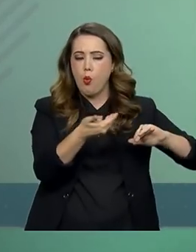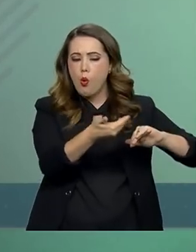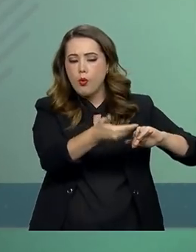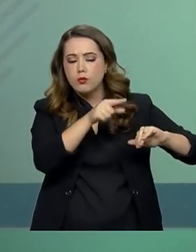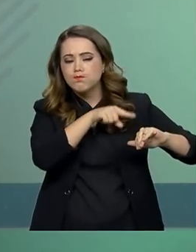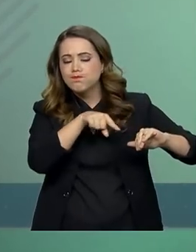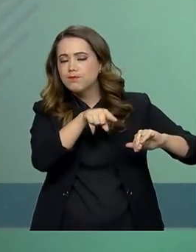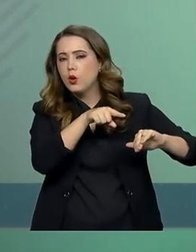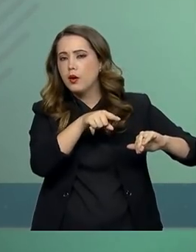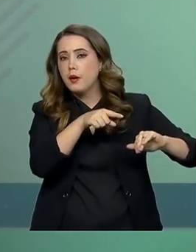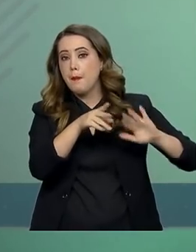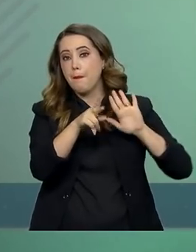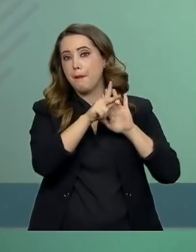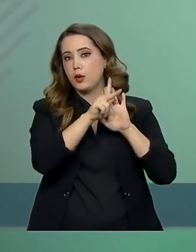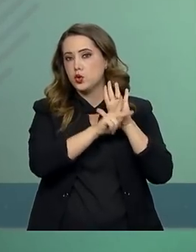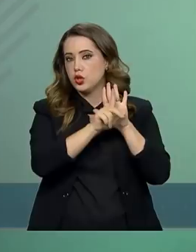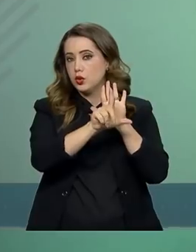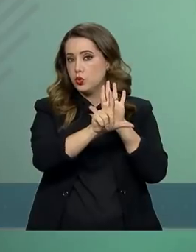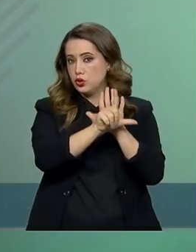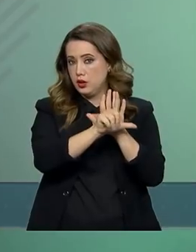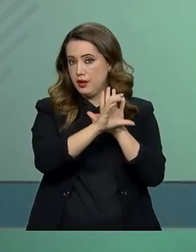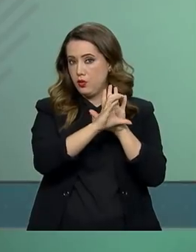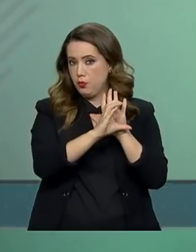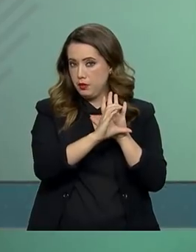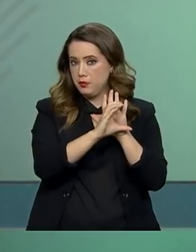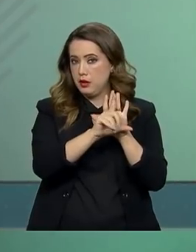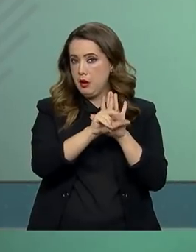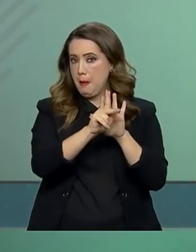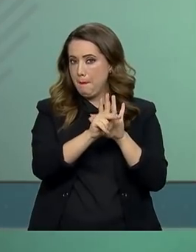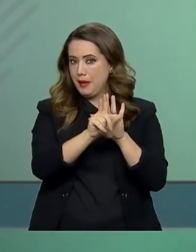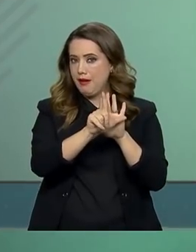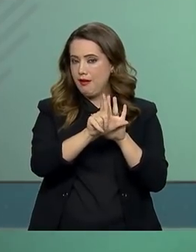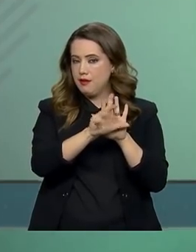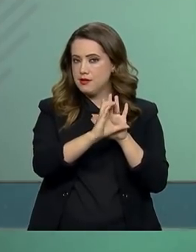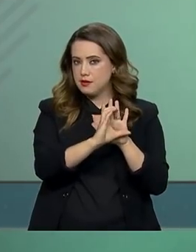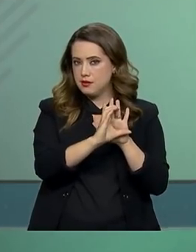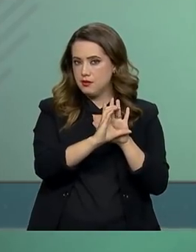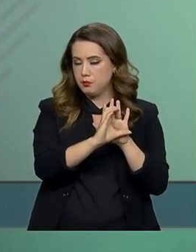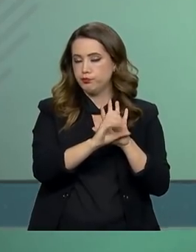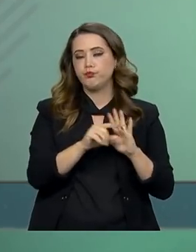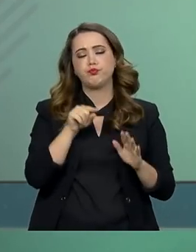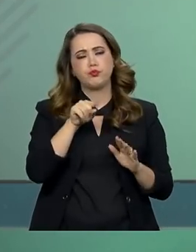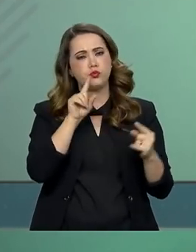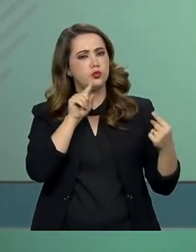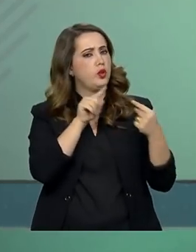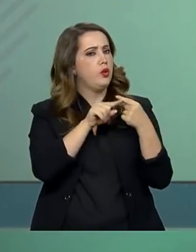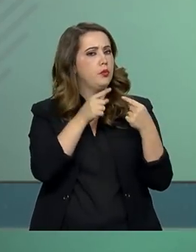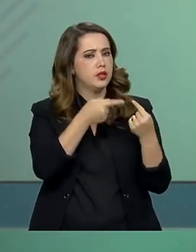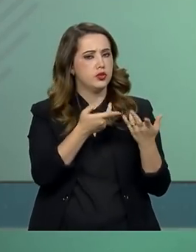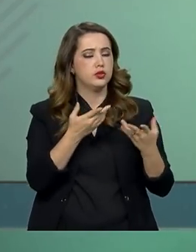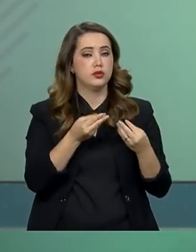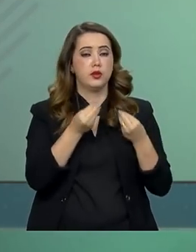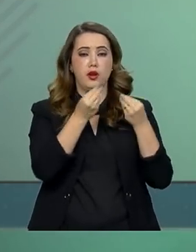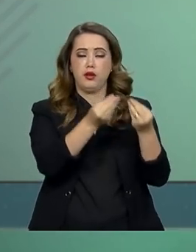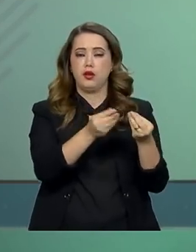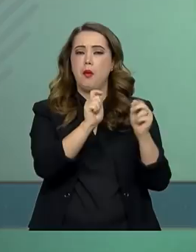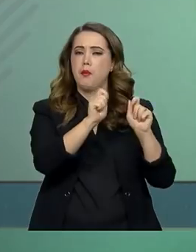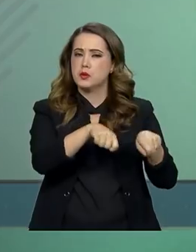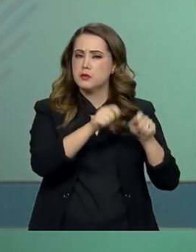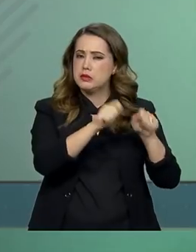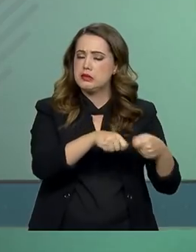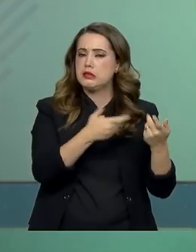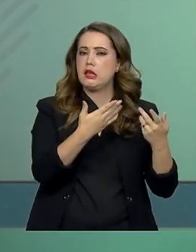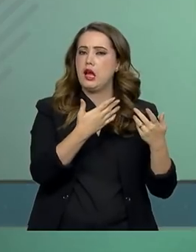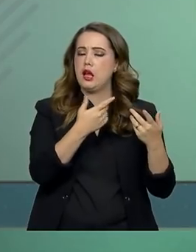lei complementar, PLC, que visa aliviar financeiramente e